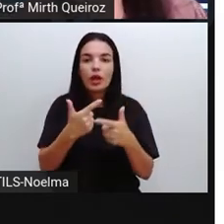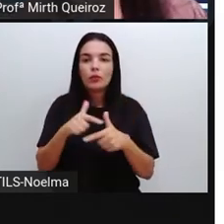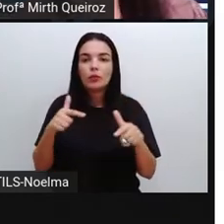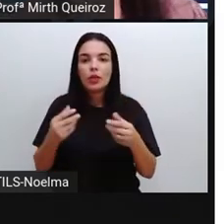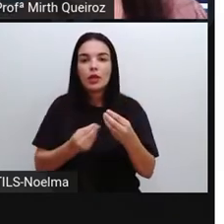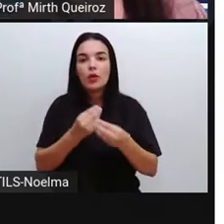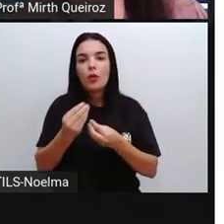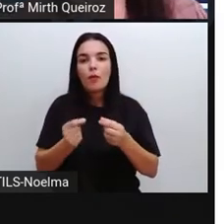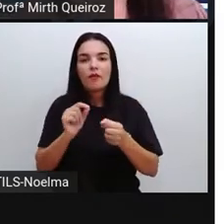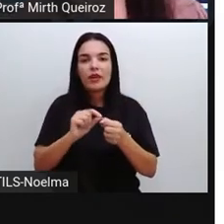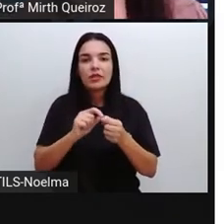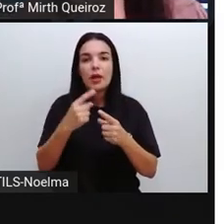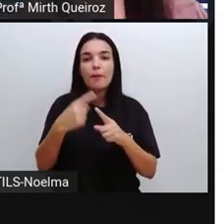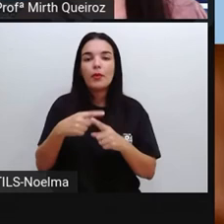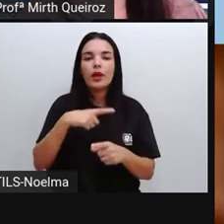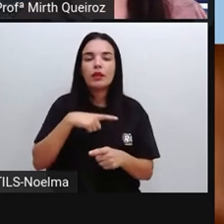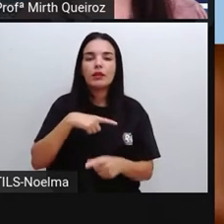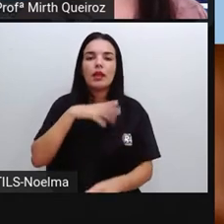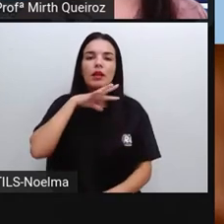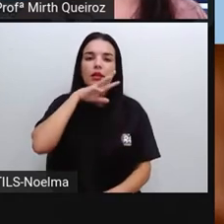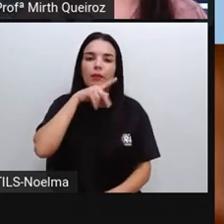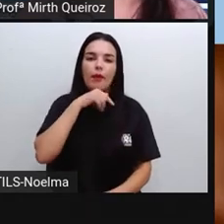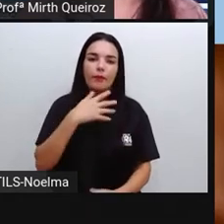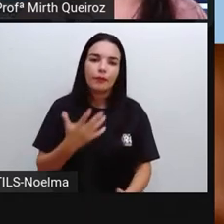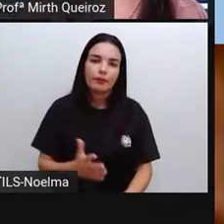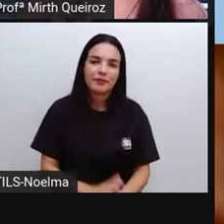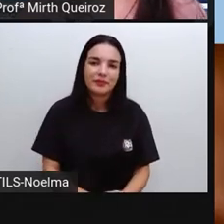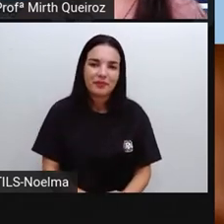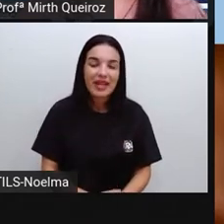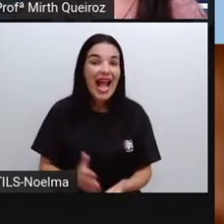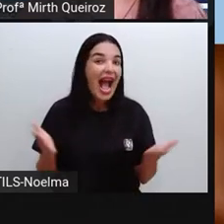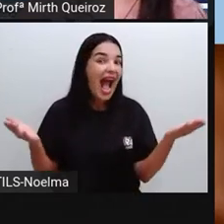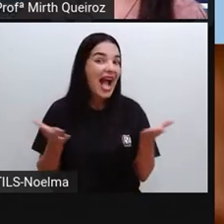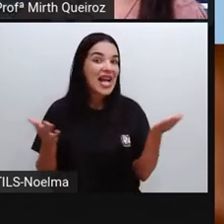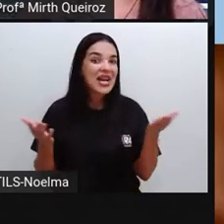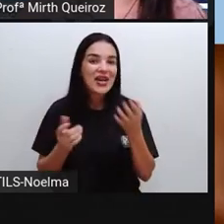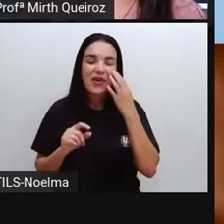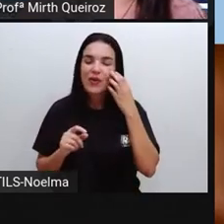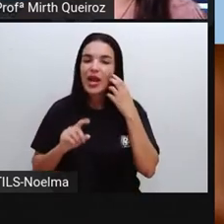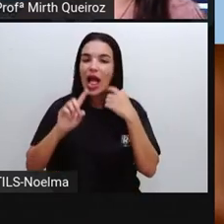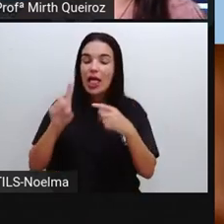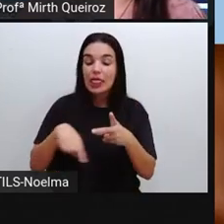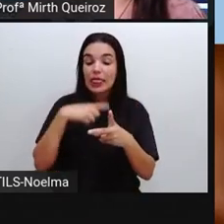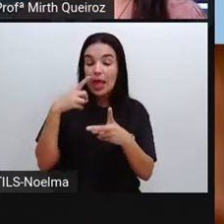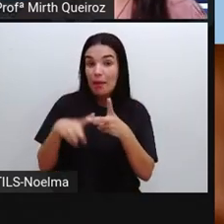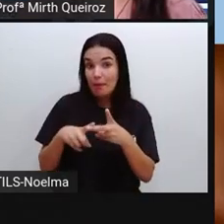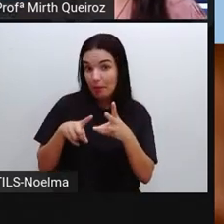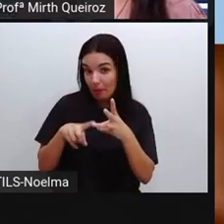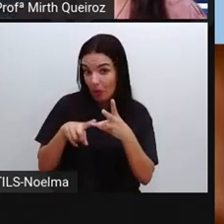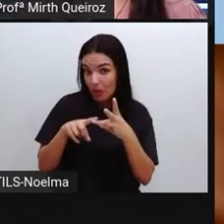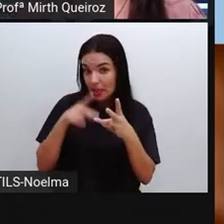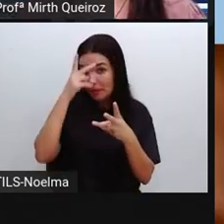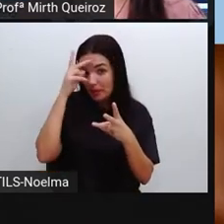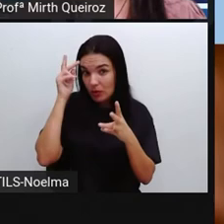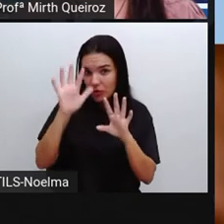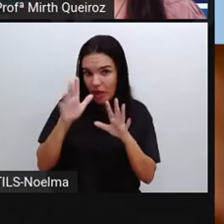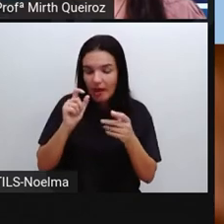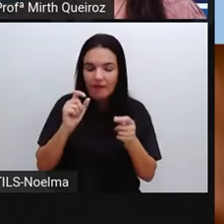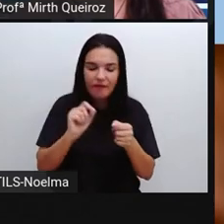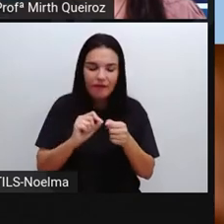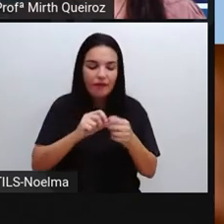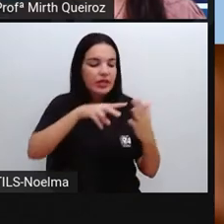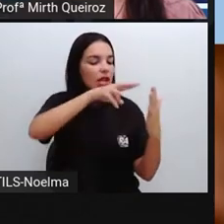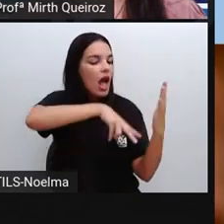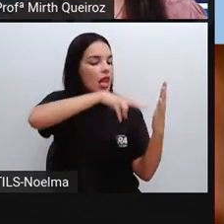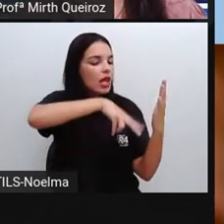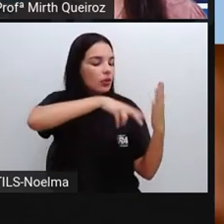por, por exemplo, um animal. E aí, depois que o leiturista, ele chega até a casa